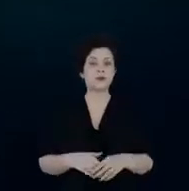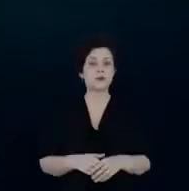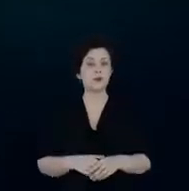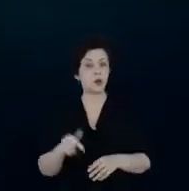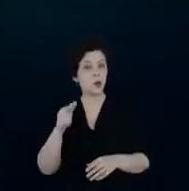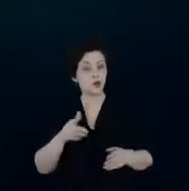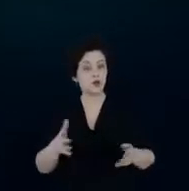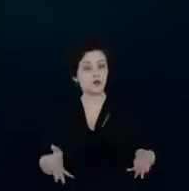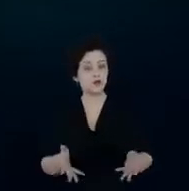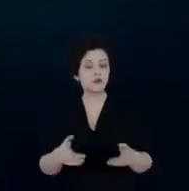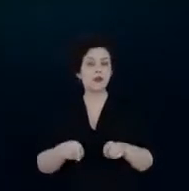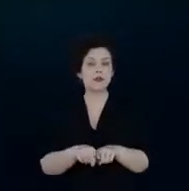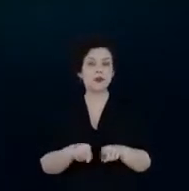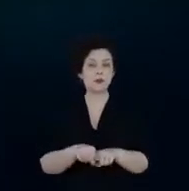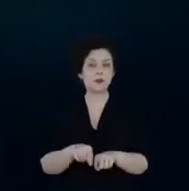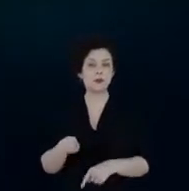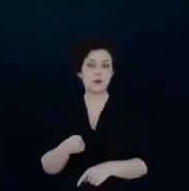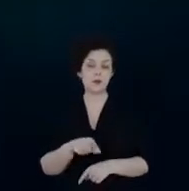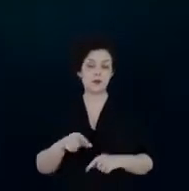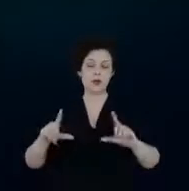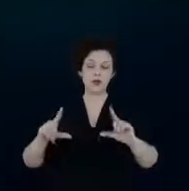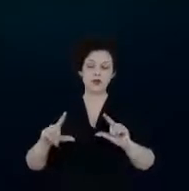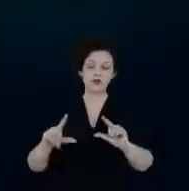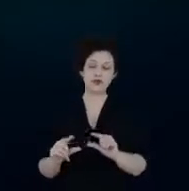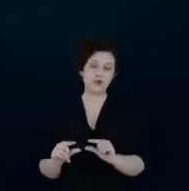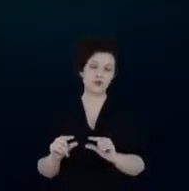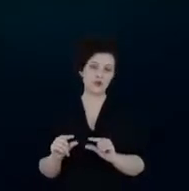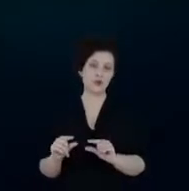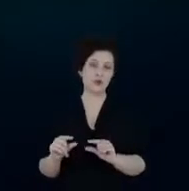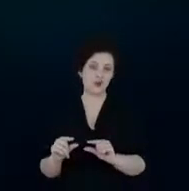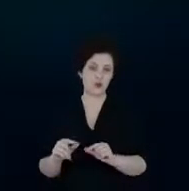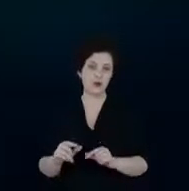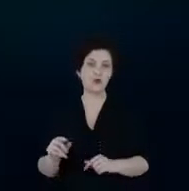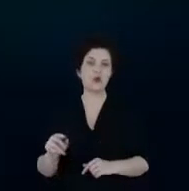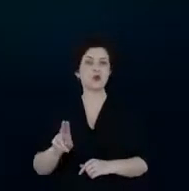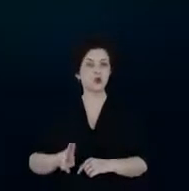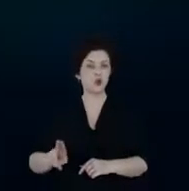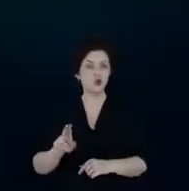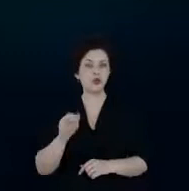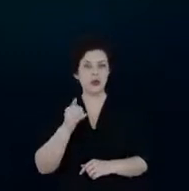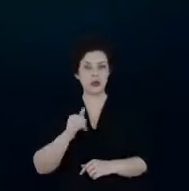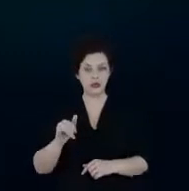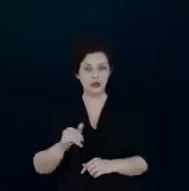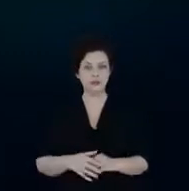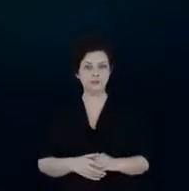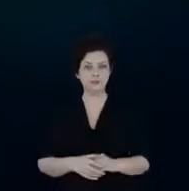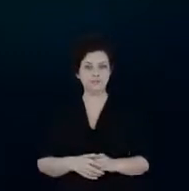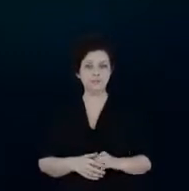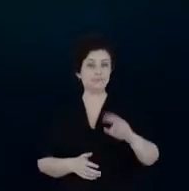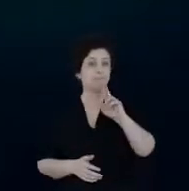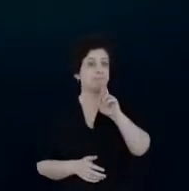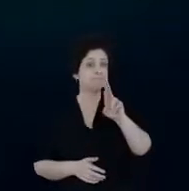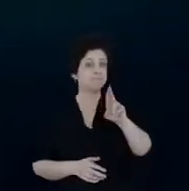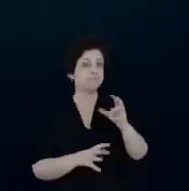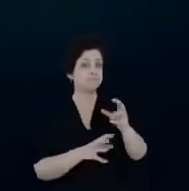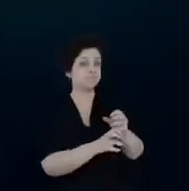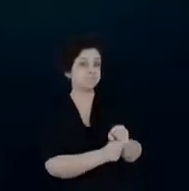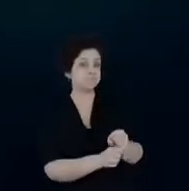também a redução desse consumo. O resultado, a gente teve, fechou essa